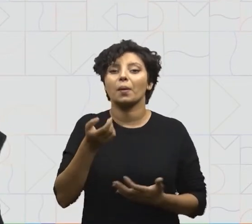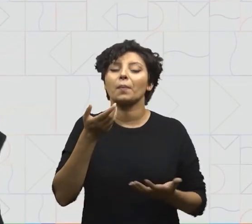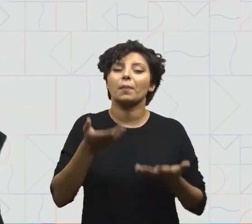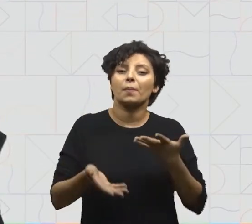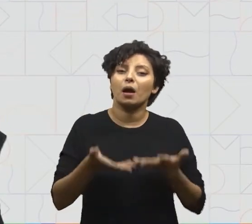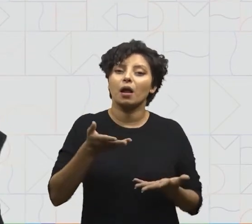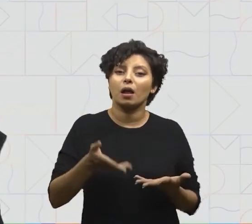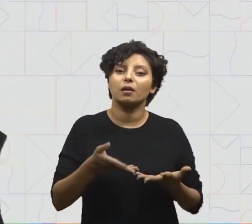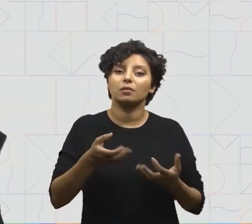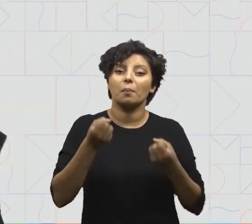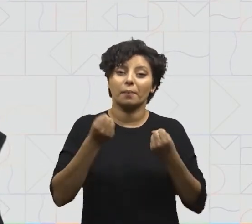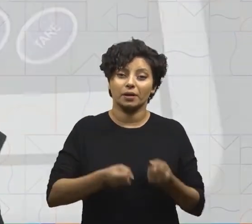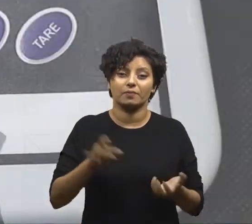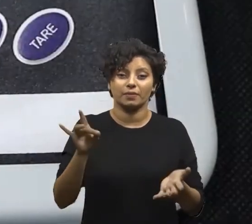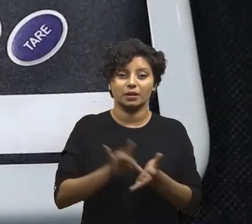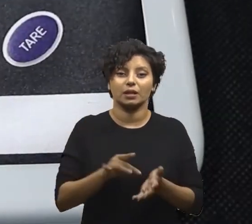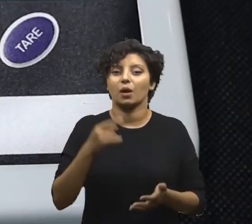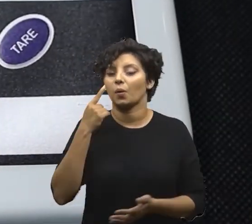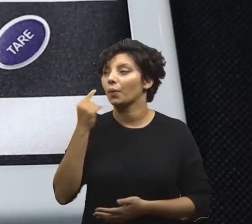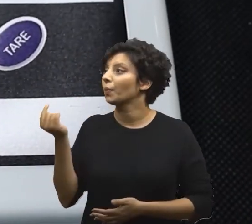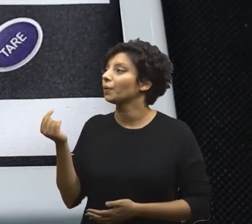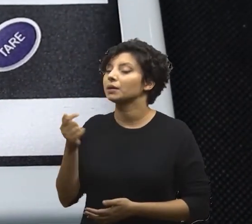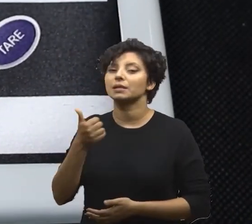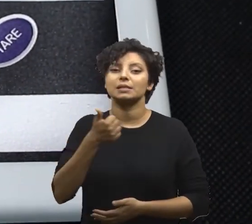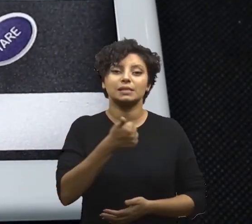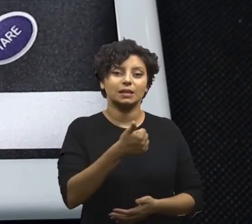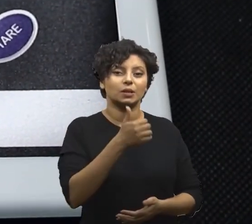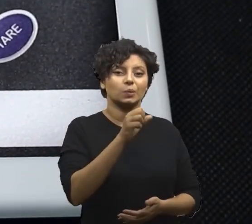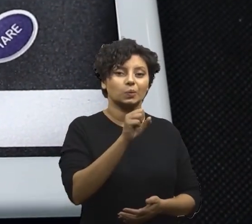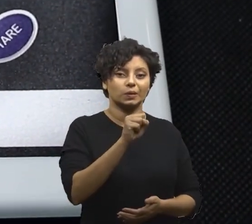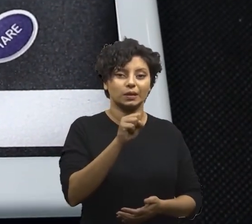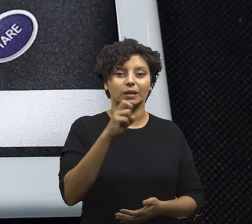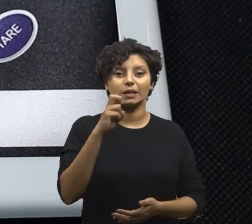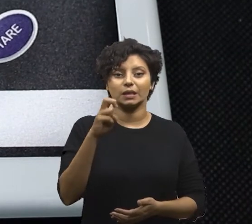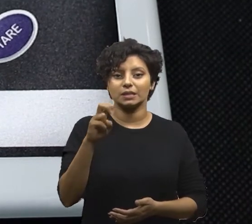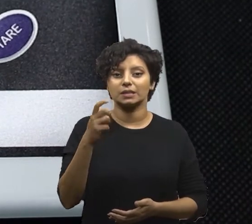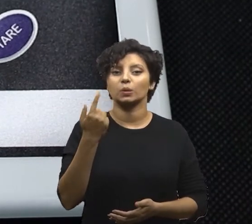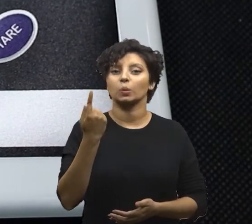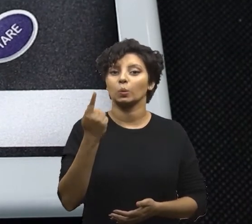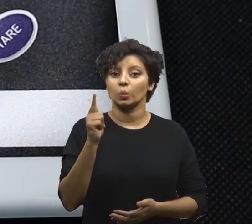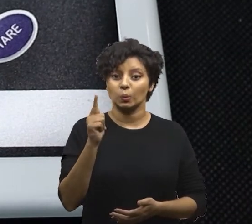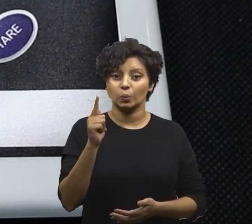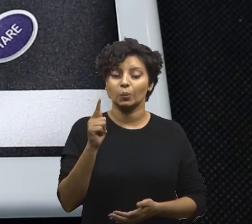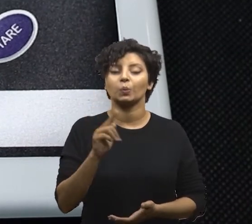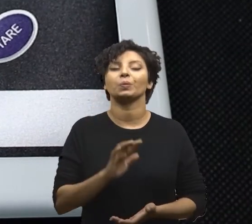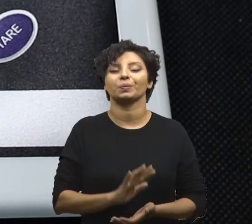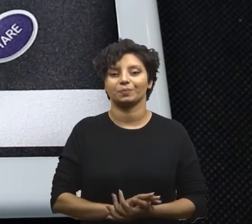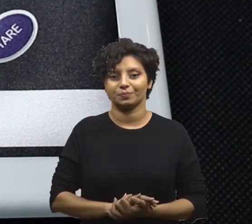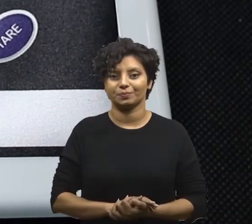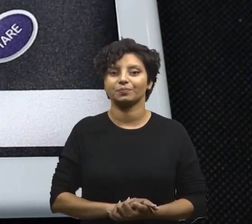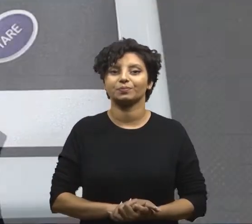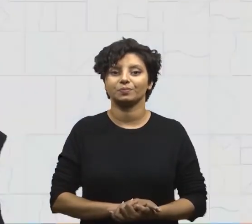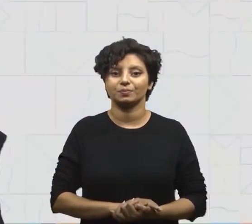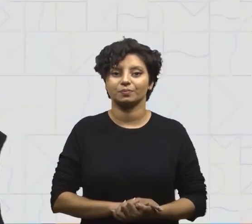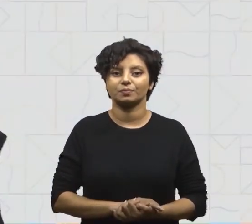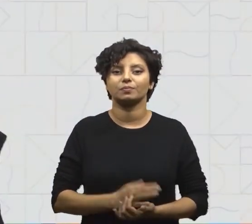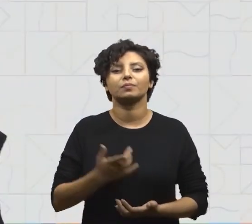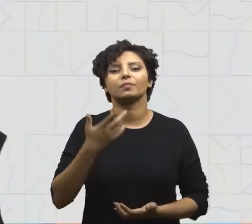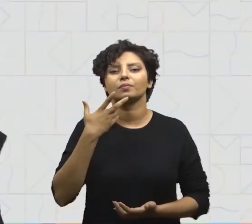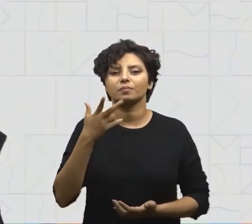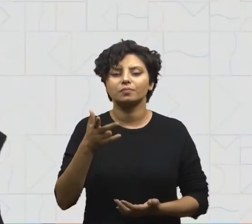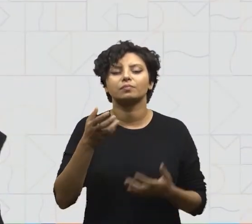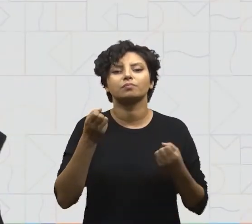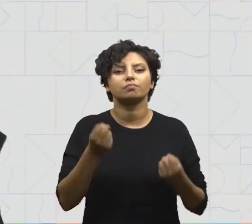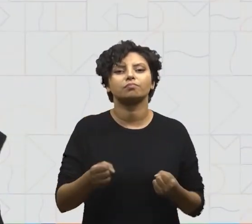balança seu peso real. Ela pesa 185 gramas. E eu